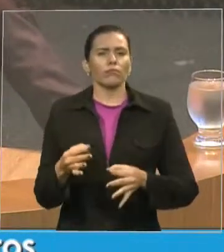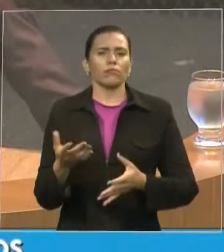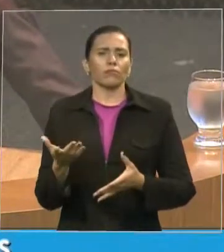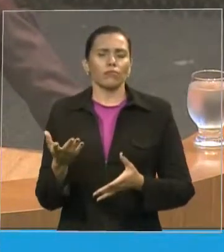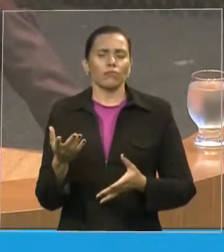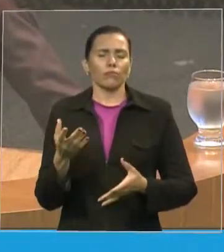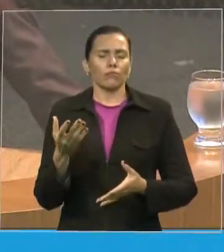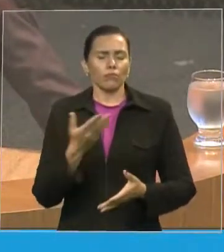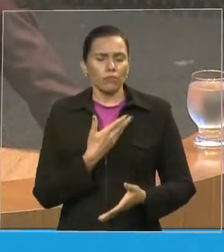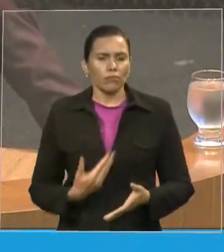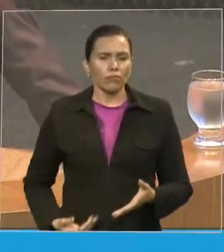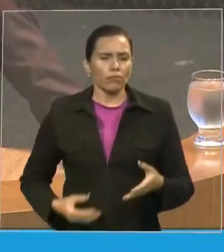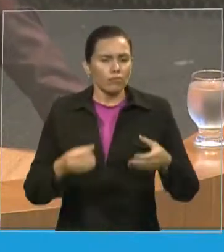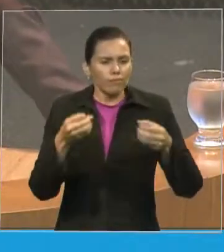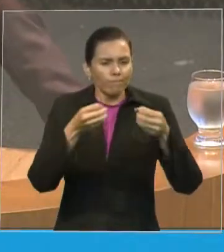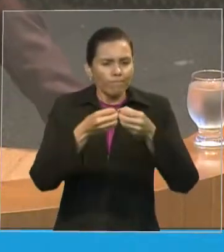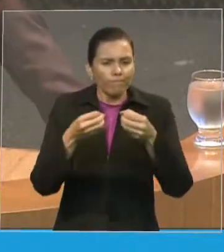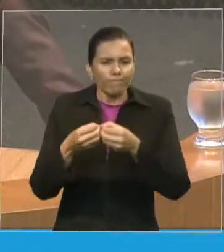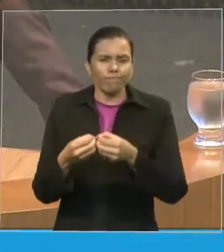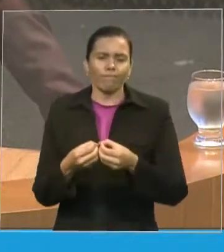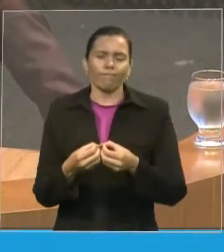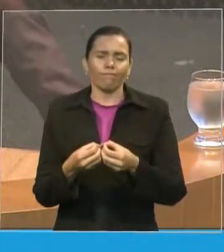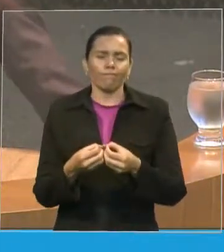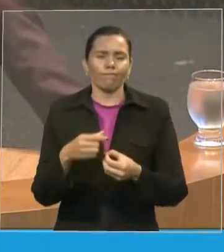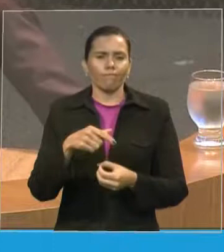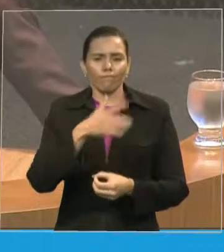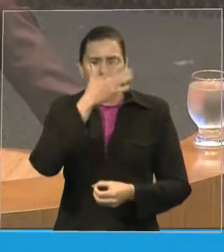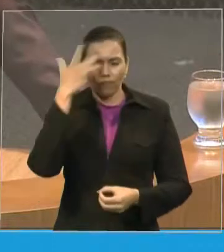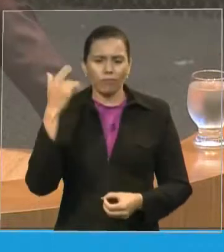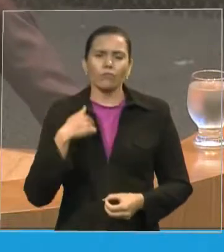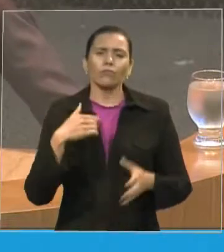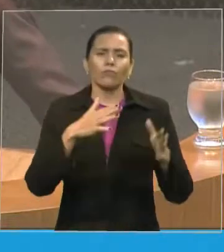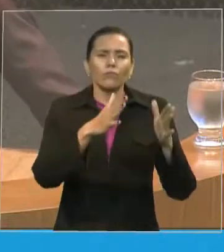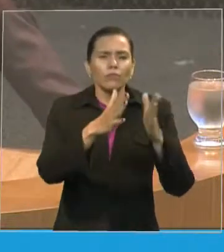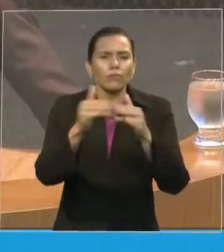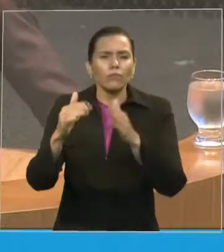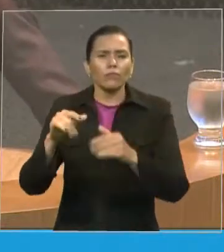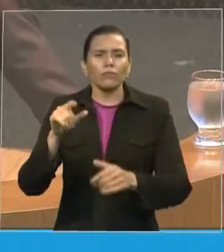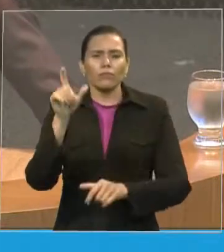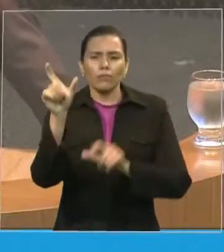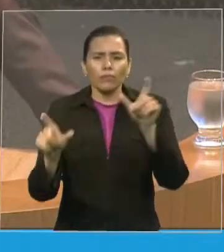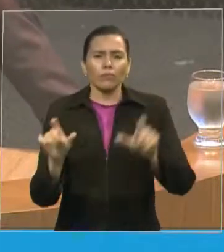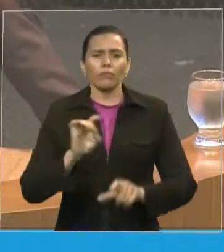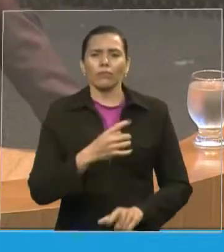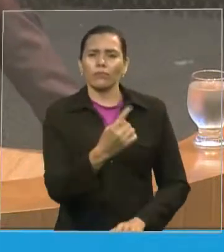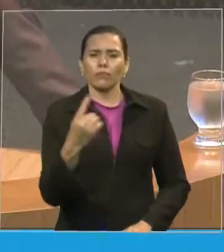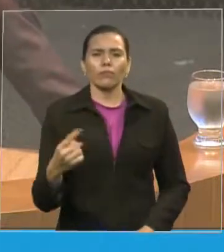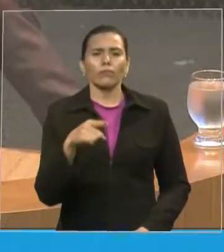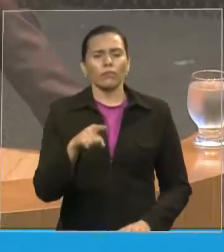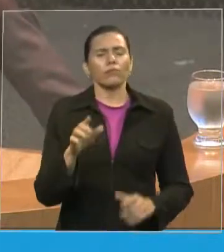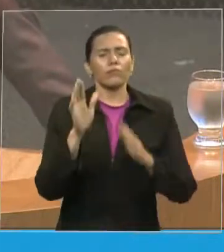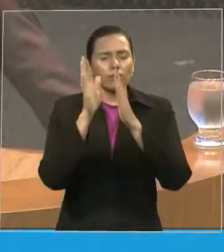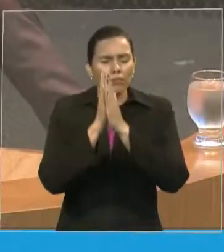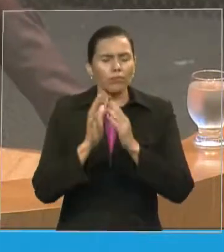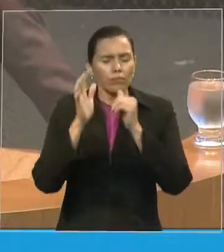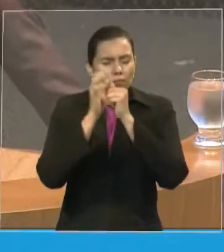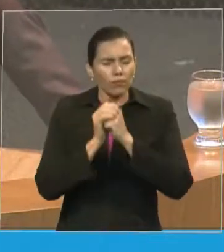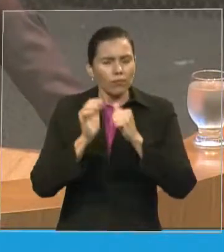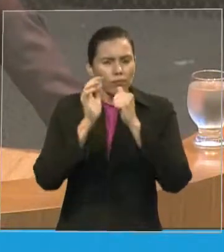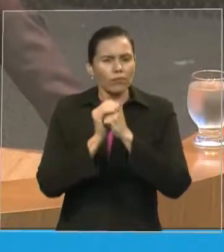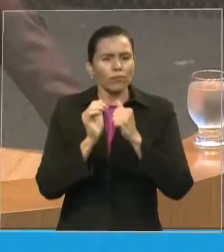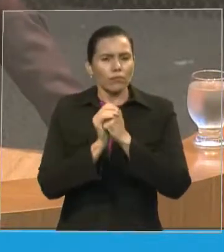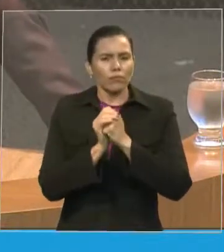aqui estão que orem pelo governador Flavio Dino que orem pelo governo do estado Maranhão que orem pelo nosso